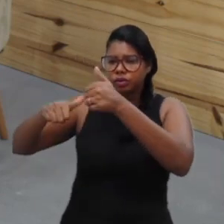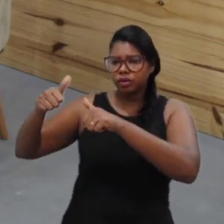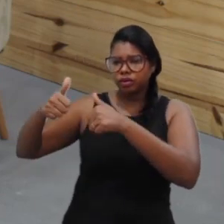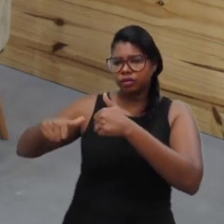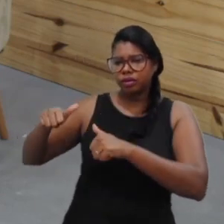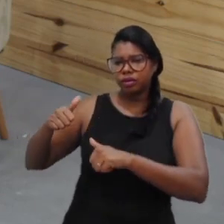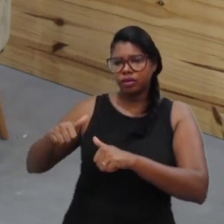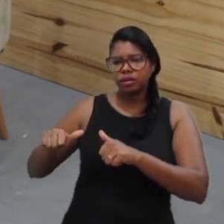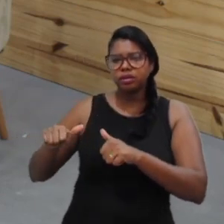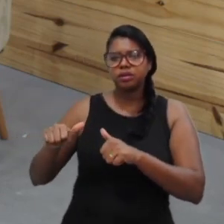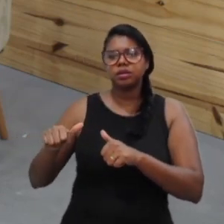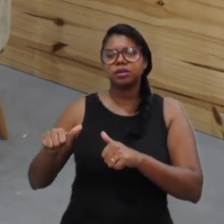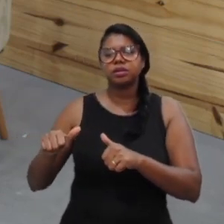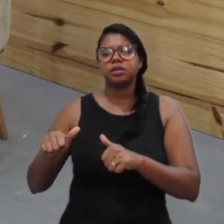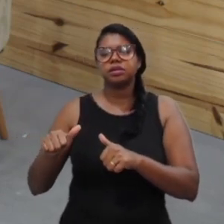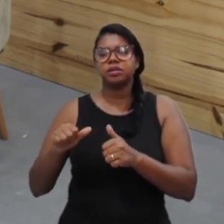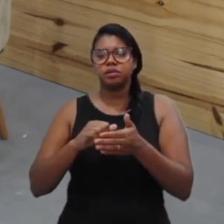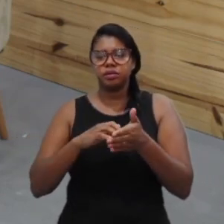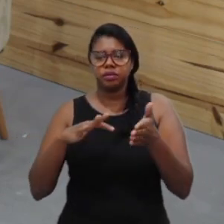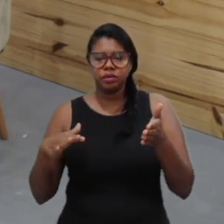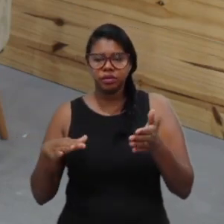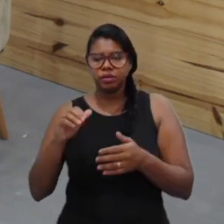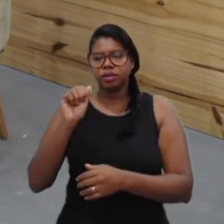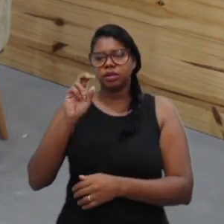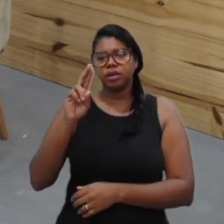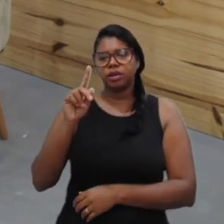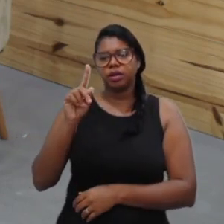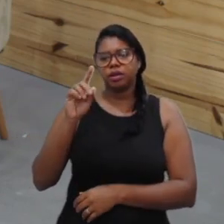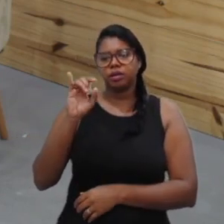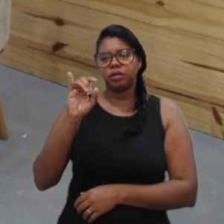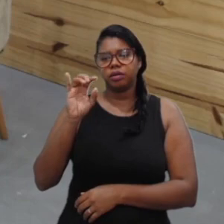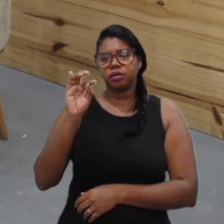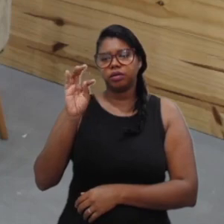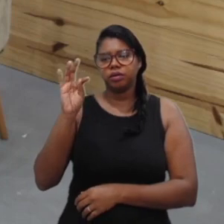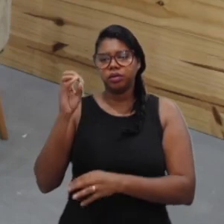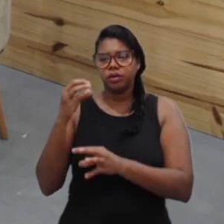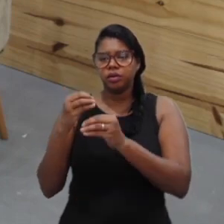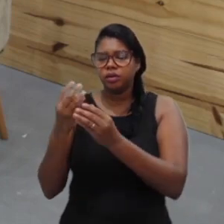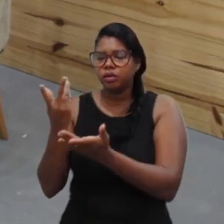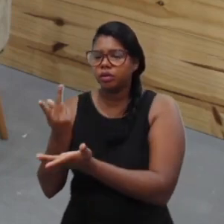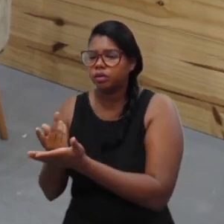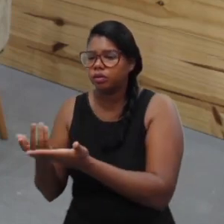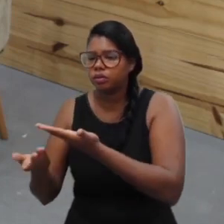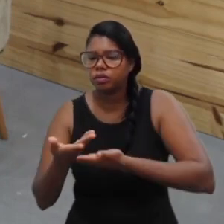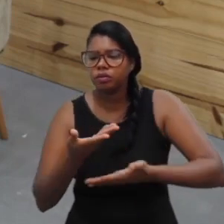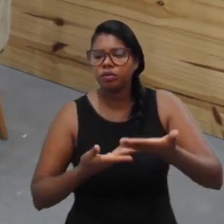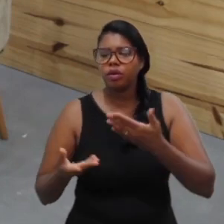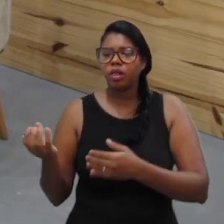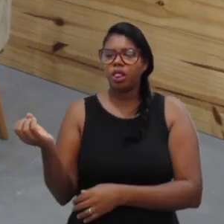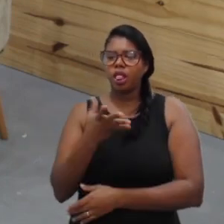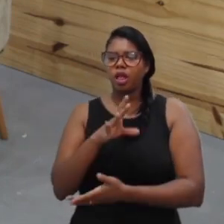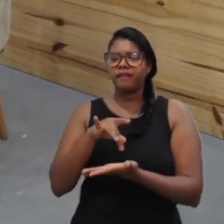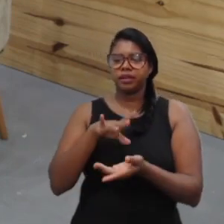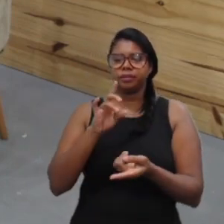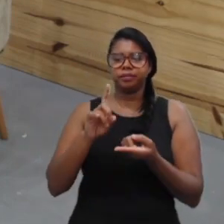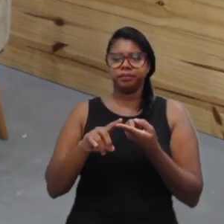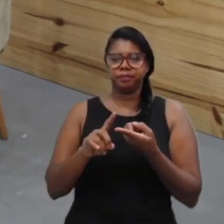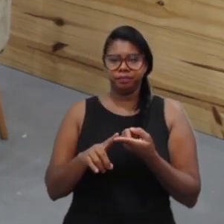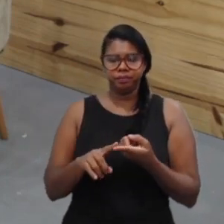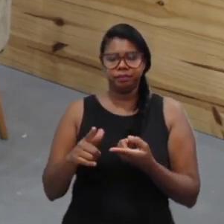acontecendo aquela atividade do jeito que foi previsto, ou se estão surgindo situações novas que não estão